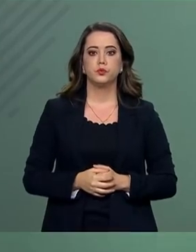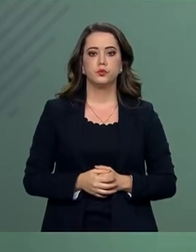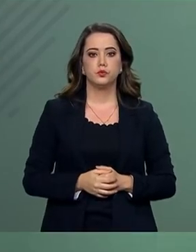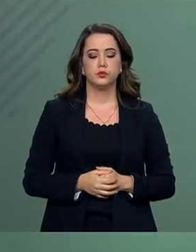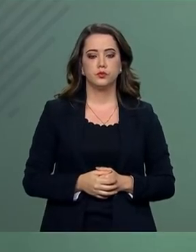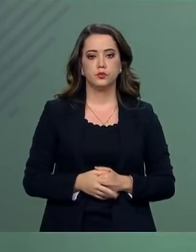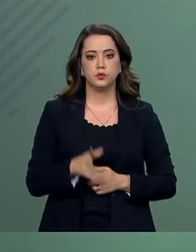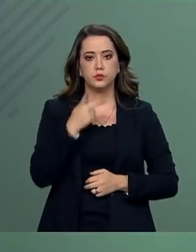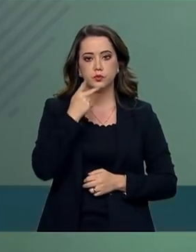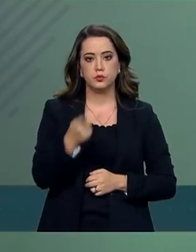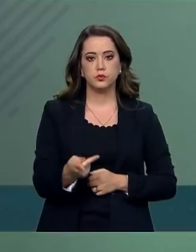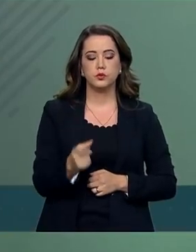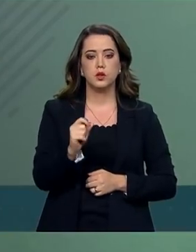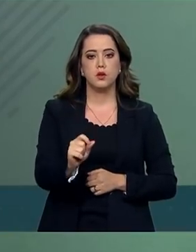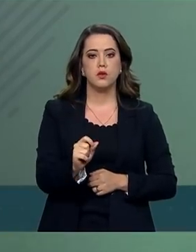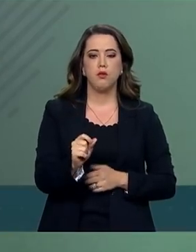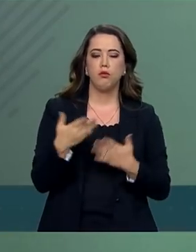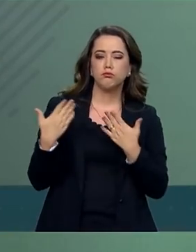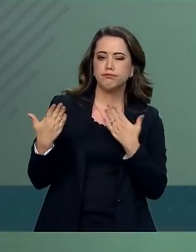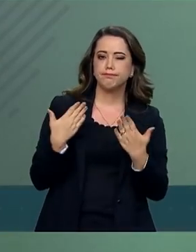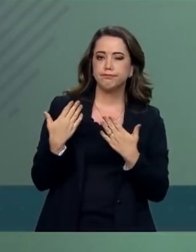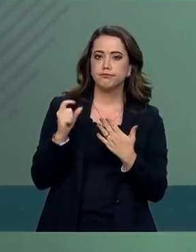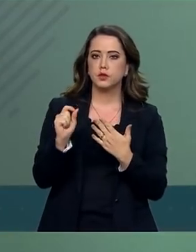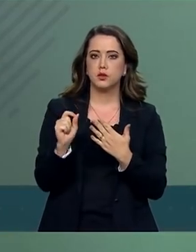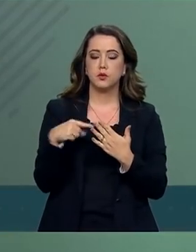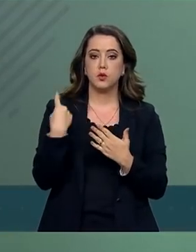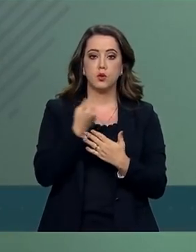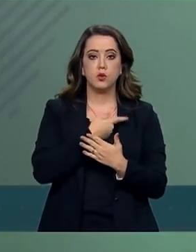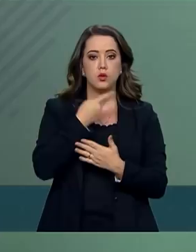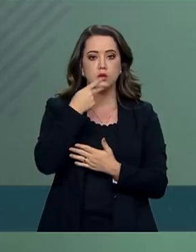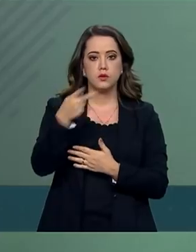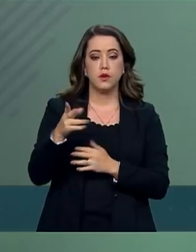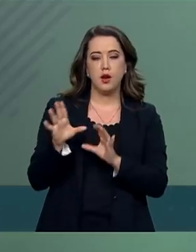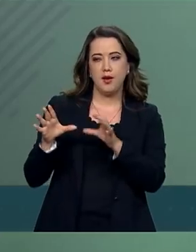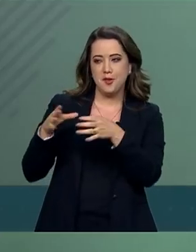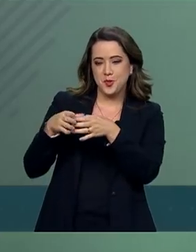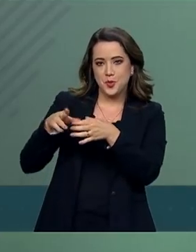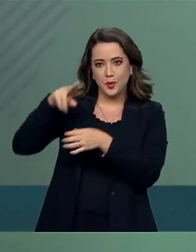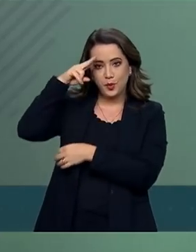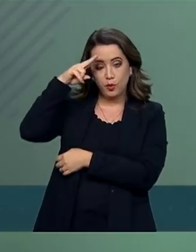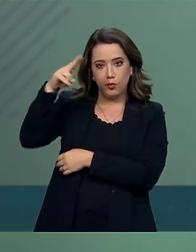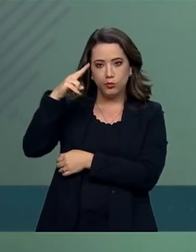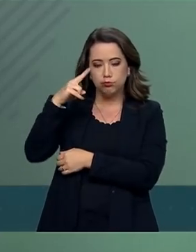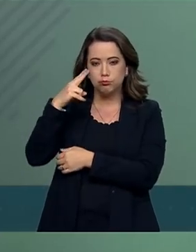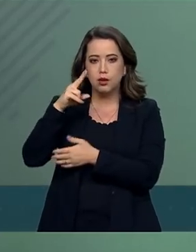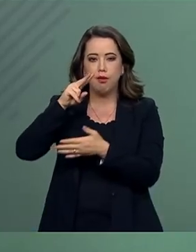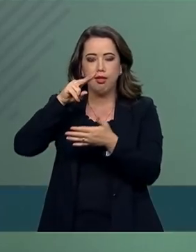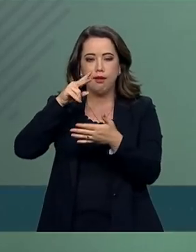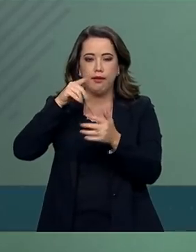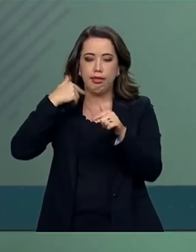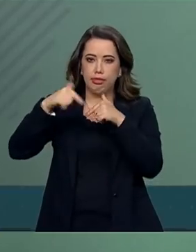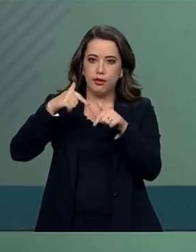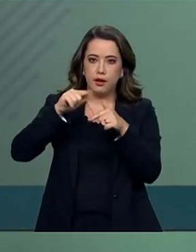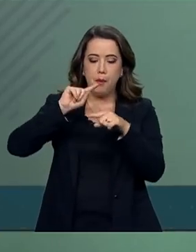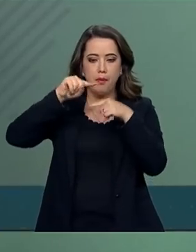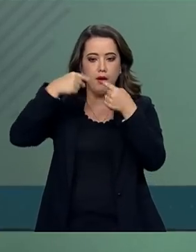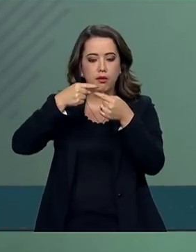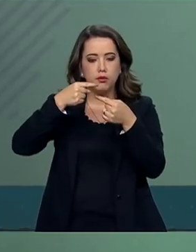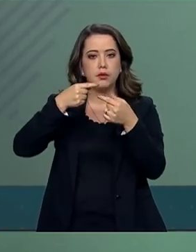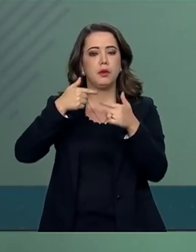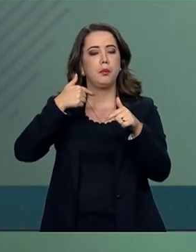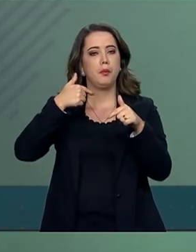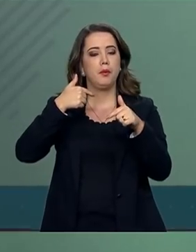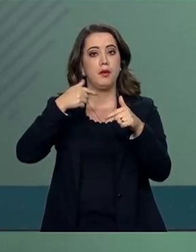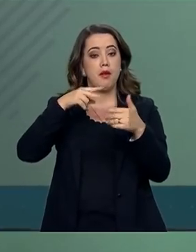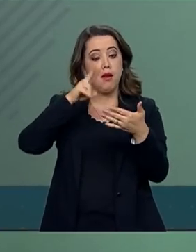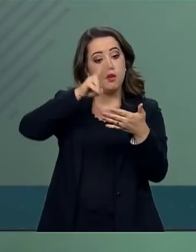Ainda em uma espécie de, como nós chamamos no Exército, análise pós-ação, vamos comentar a